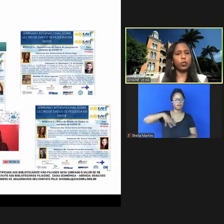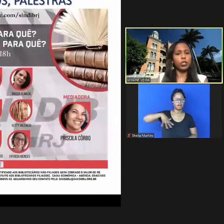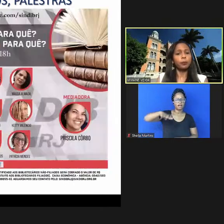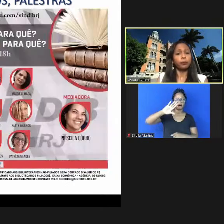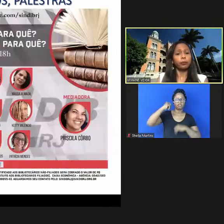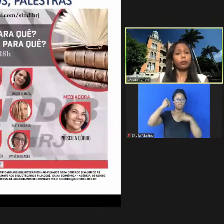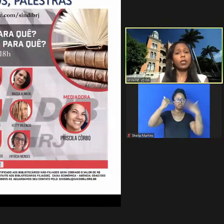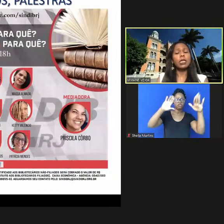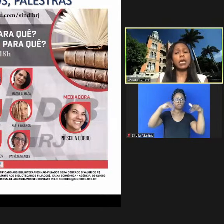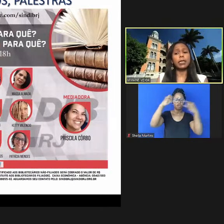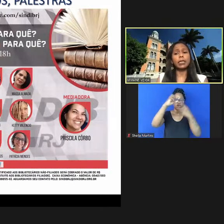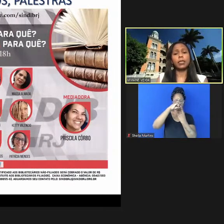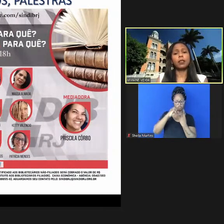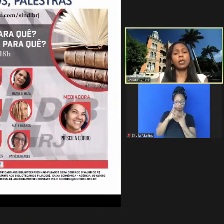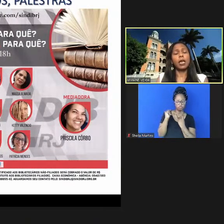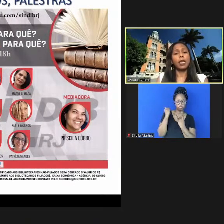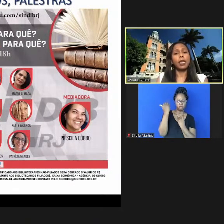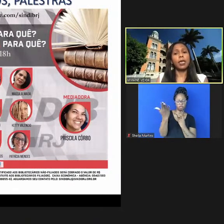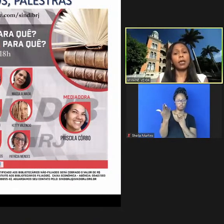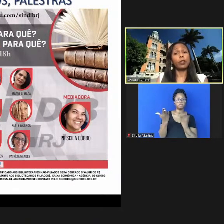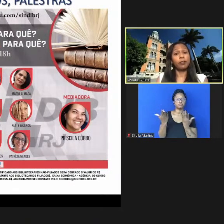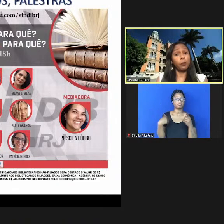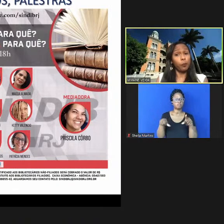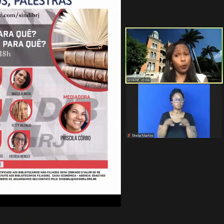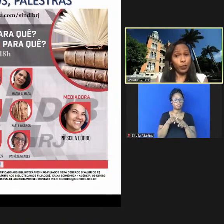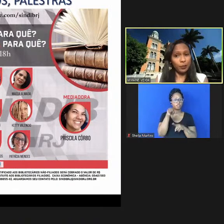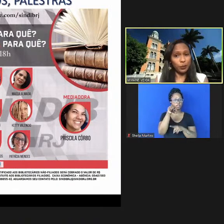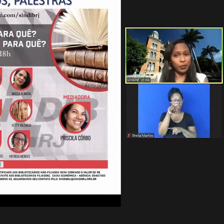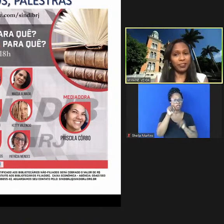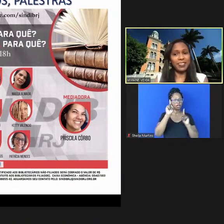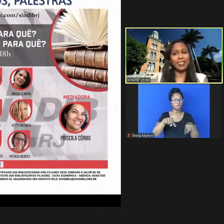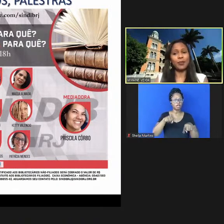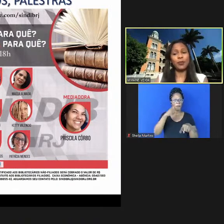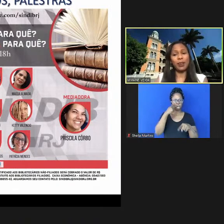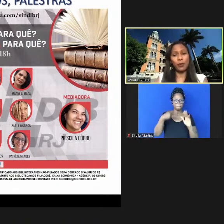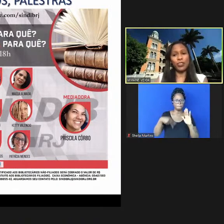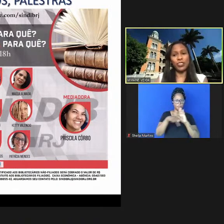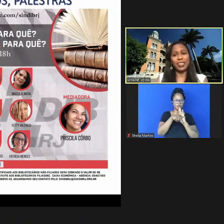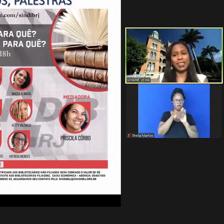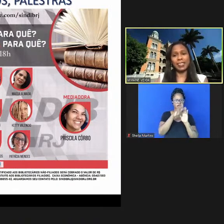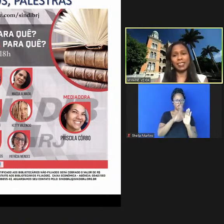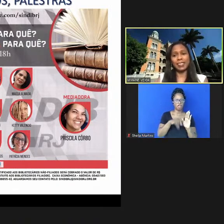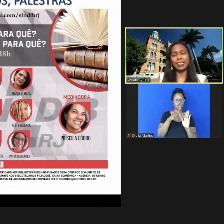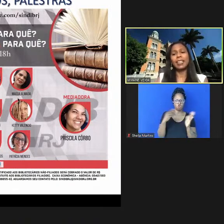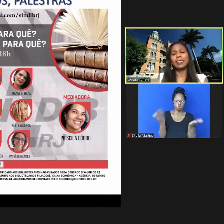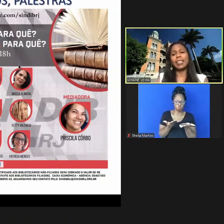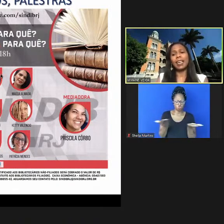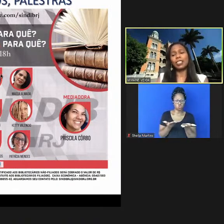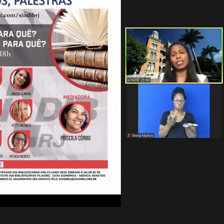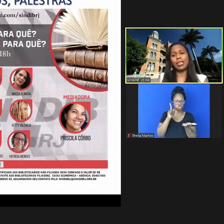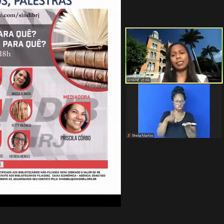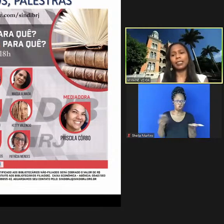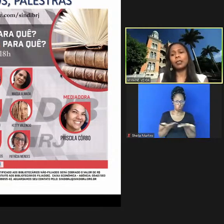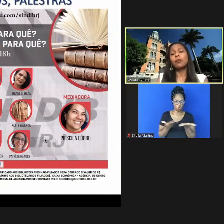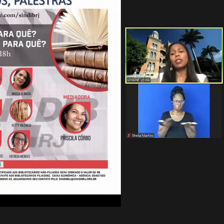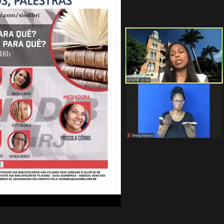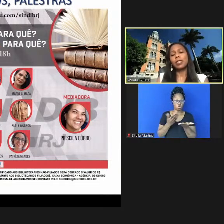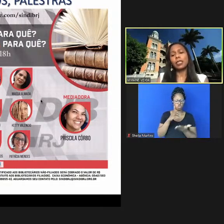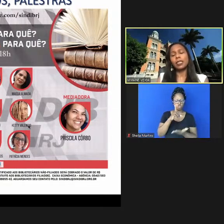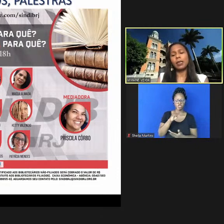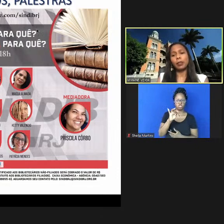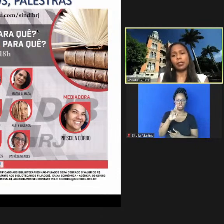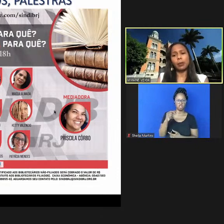Fiocruz e aqui o próximo que vai ser um é hoje que é esse aqui da direita